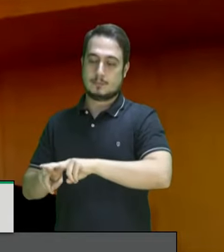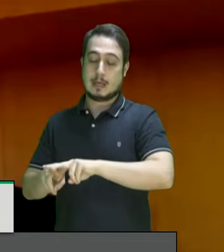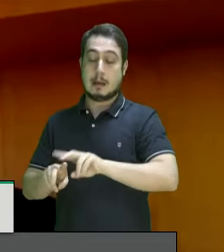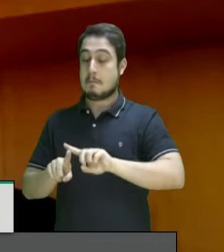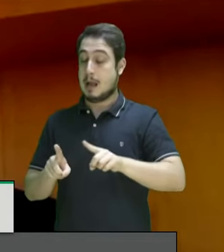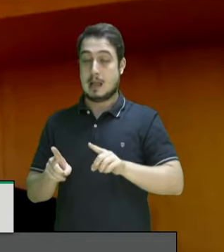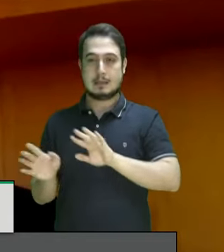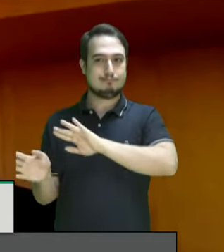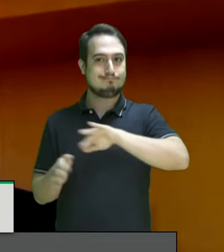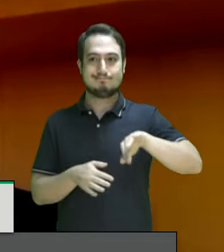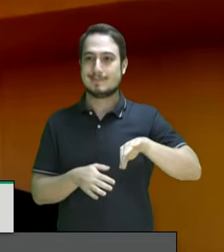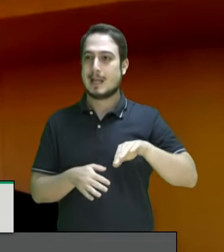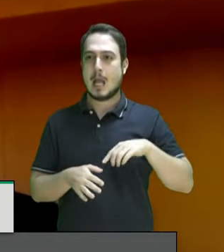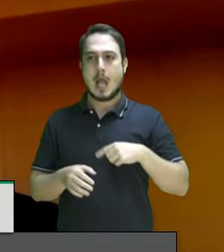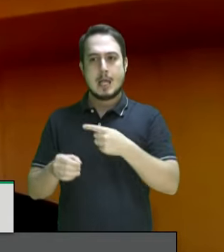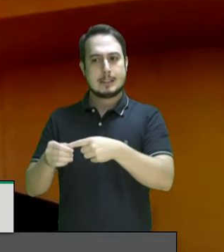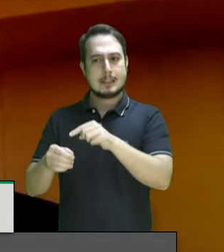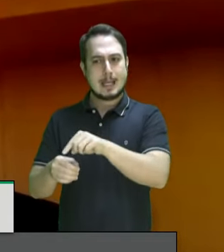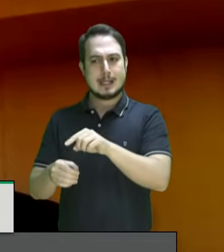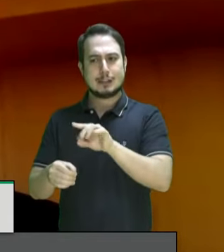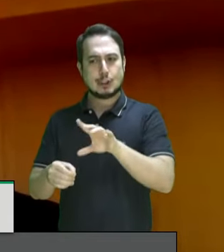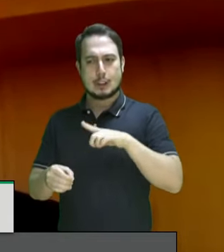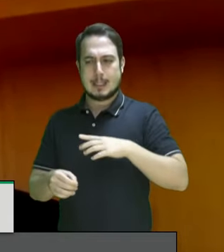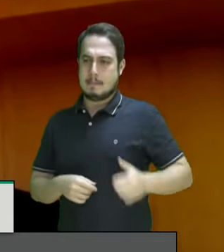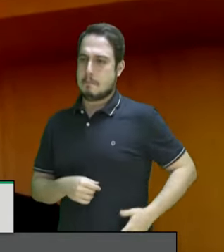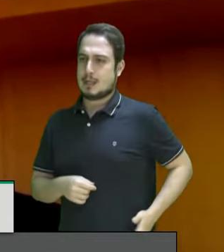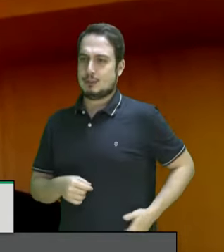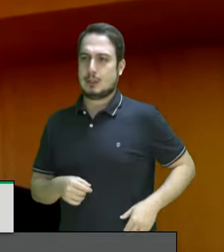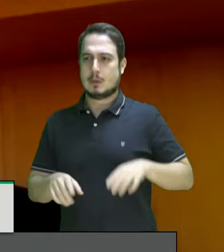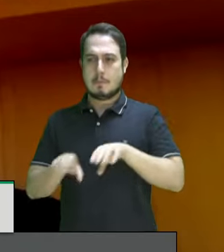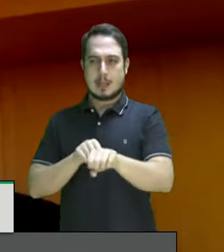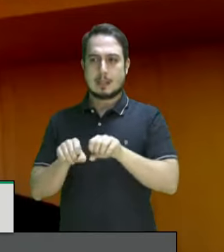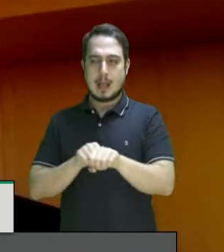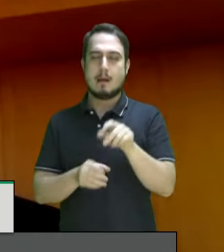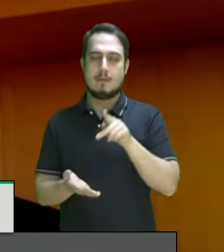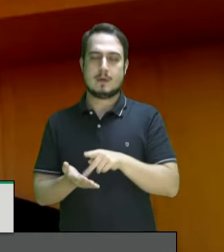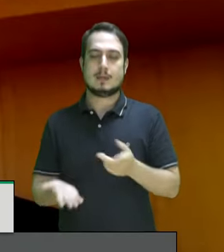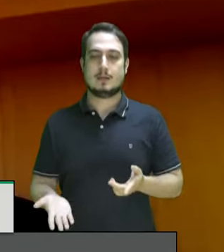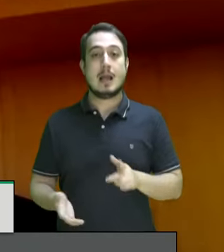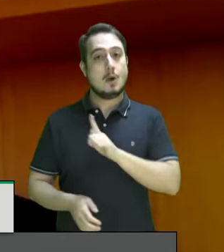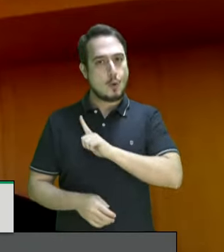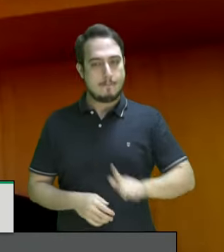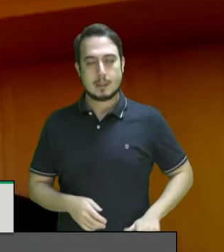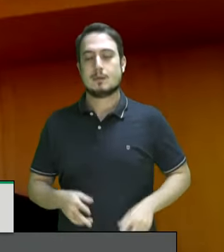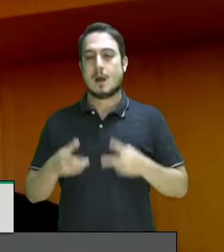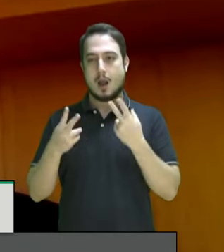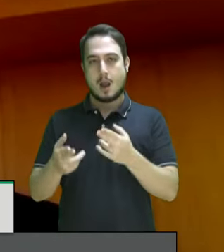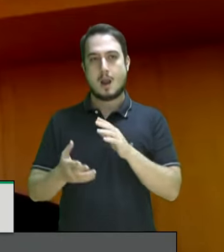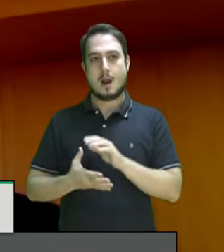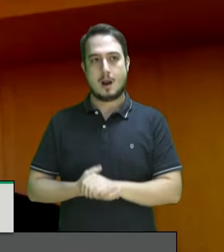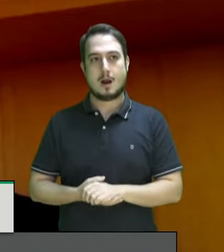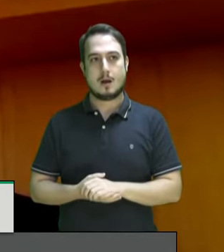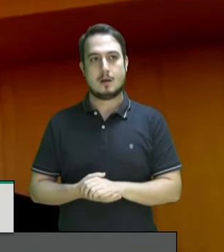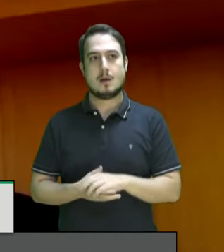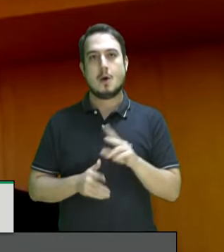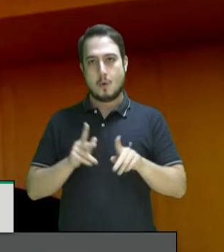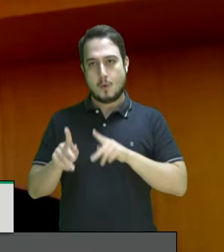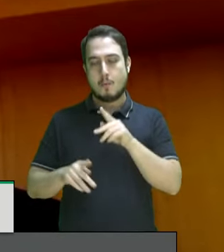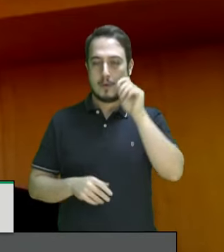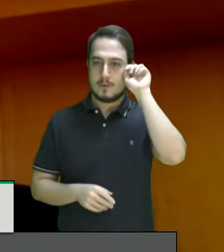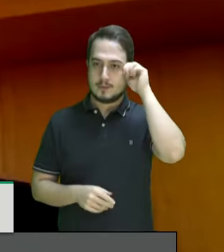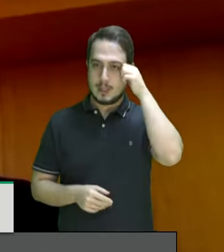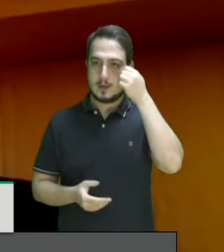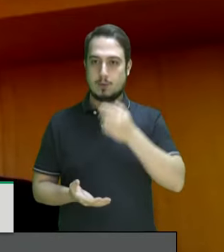que na comunidade o Jacarezinho só tem bandido é assim que este governo trata a população negra